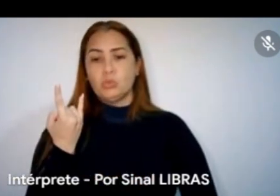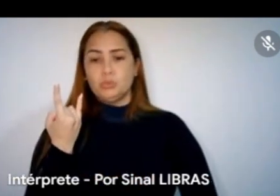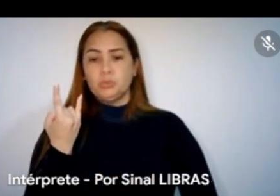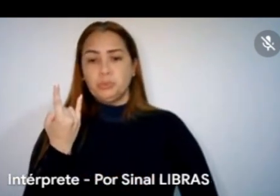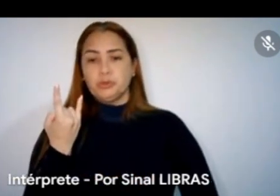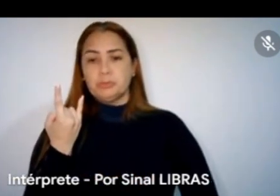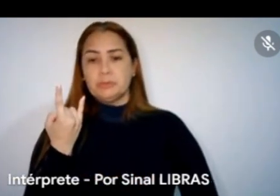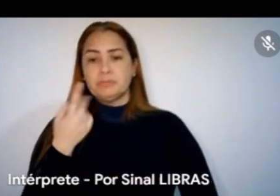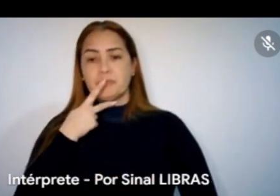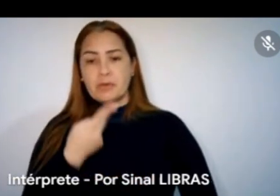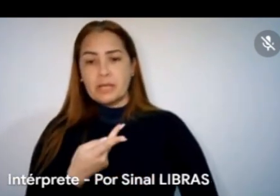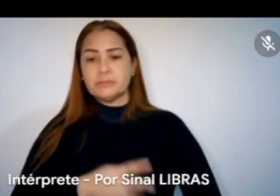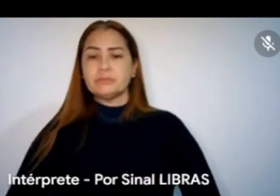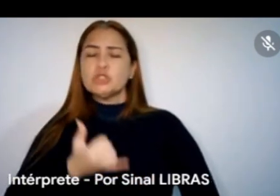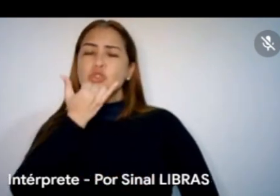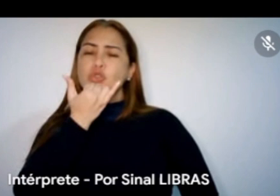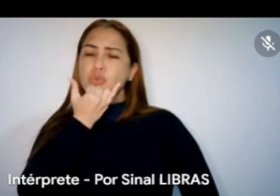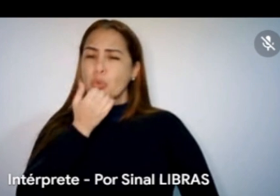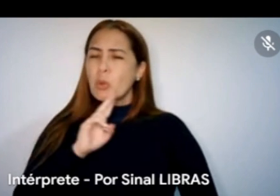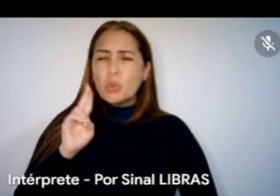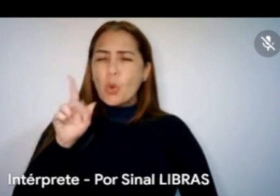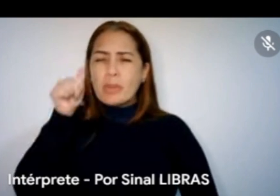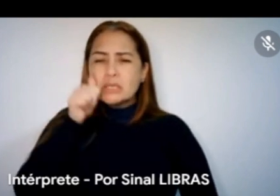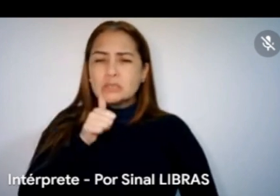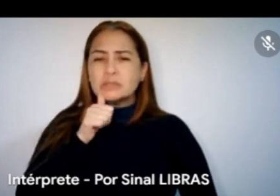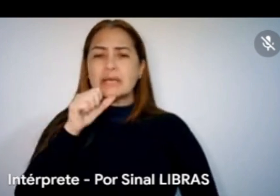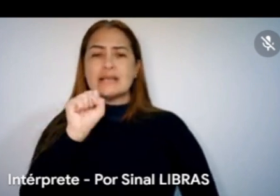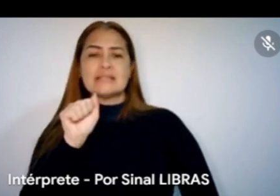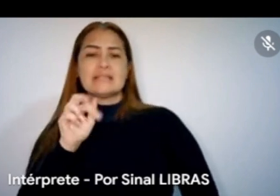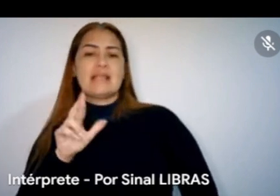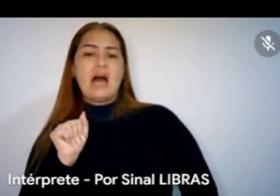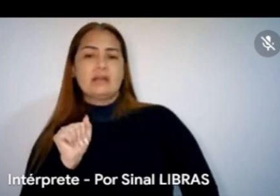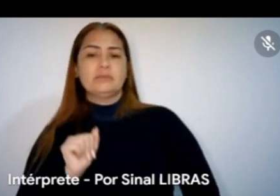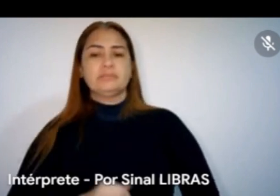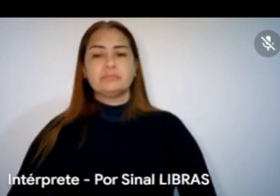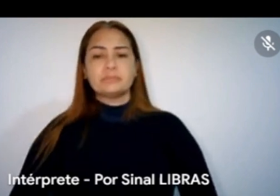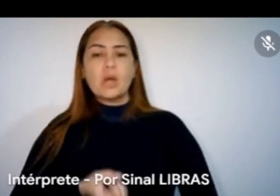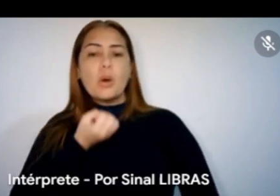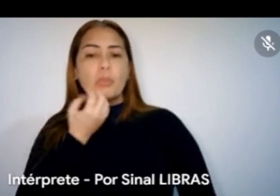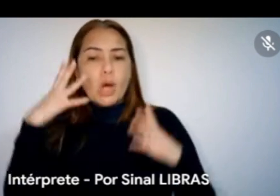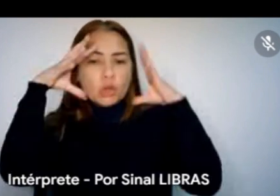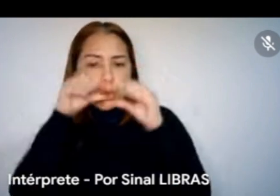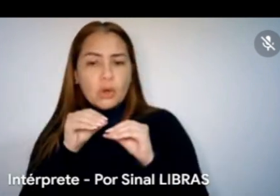fala, né? Desculpa, qual o nome da senhora? Sara. Sara, boa noite, dona Sara.